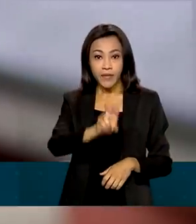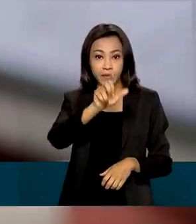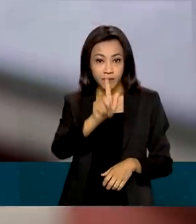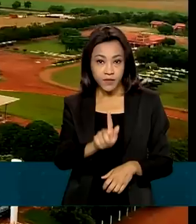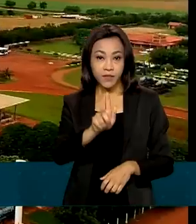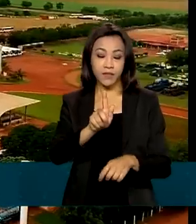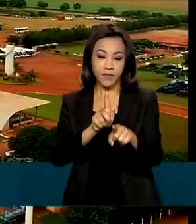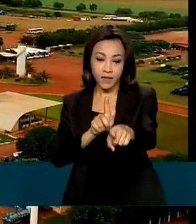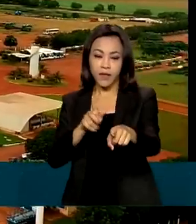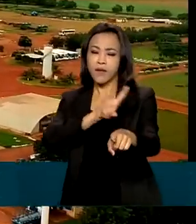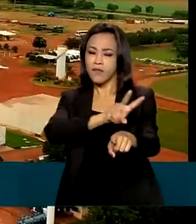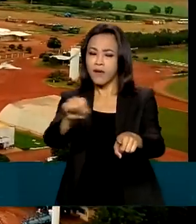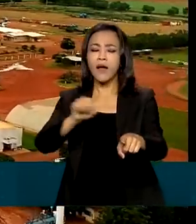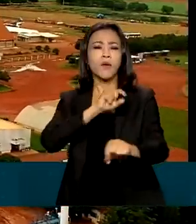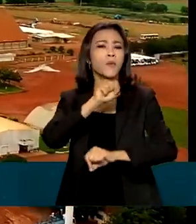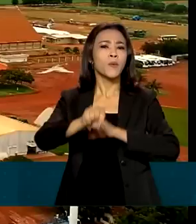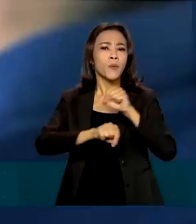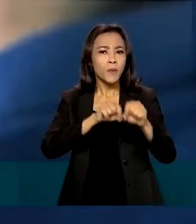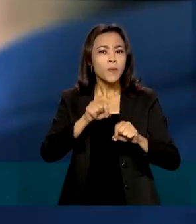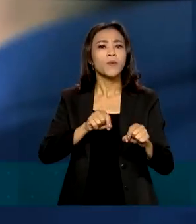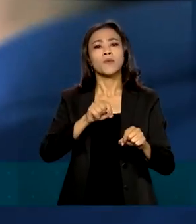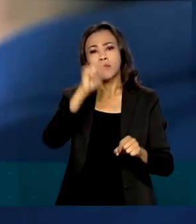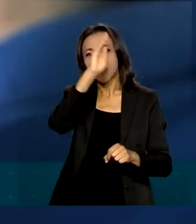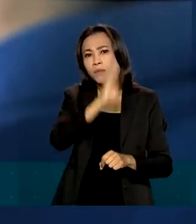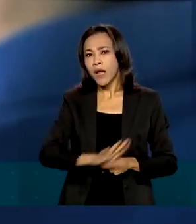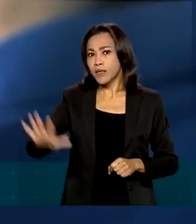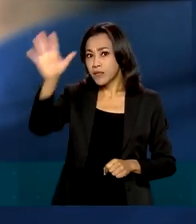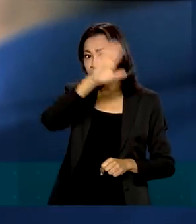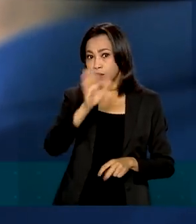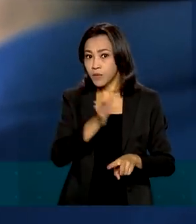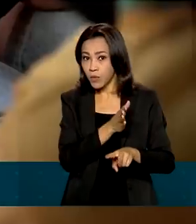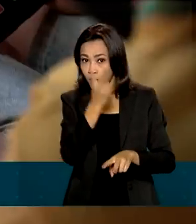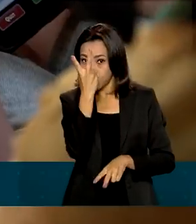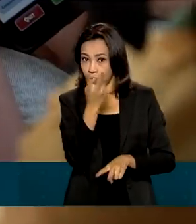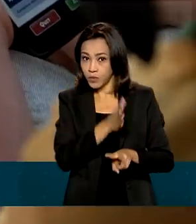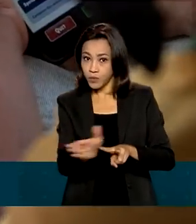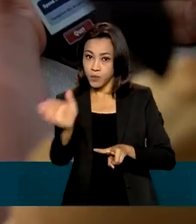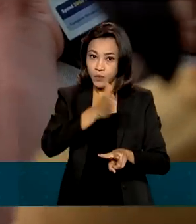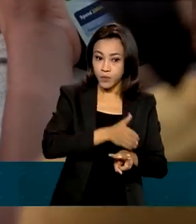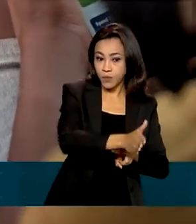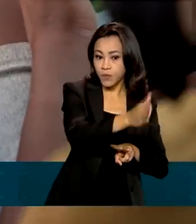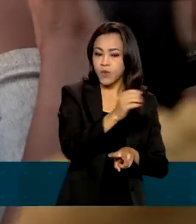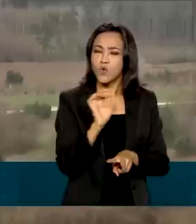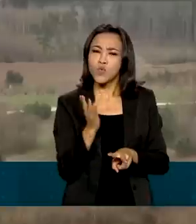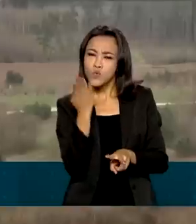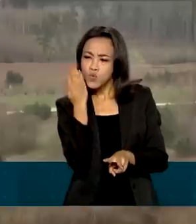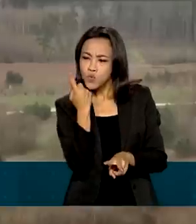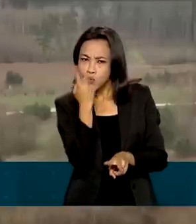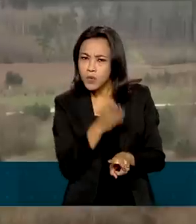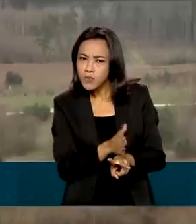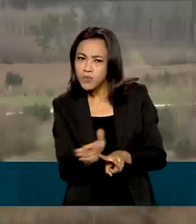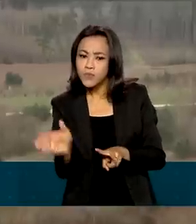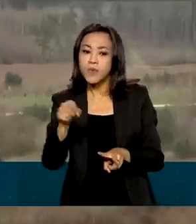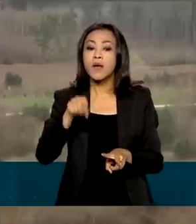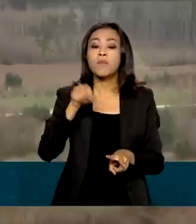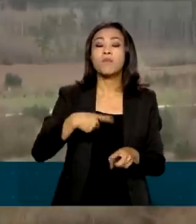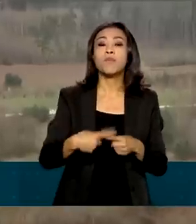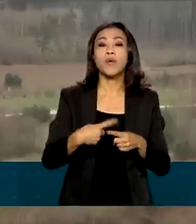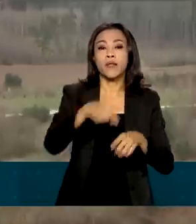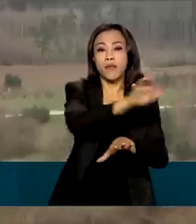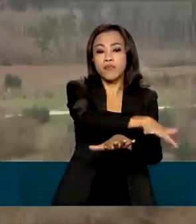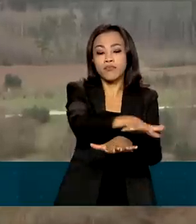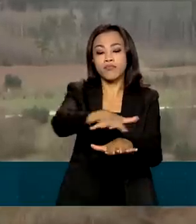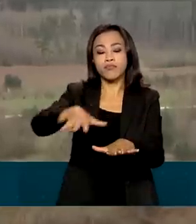móvel vai trafegar no Brasil por duas vias. Uma delas é chamada de Pura, por ter uma faixa de tráfego